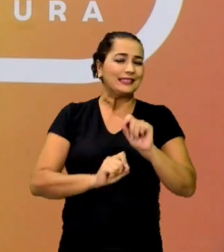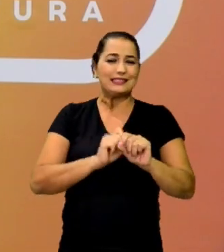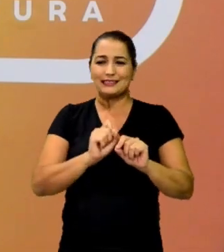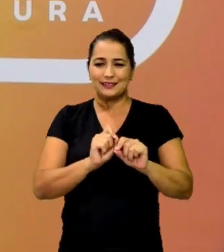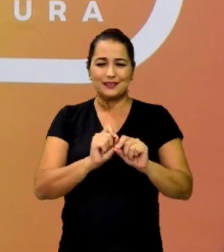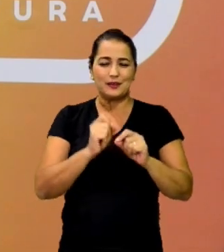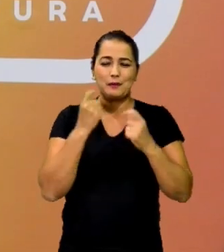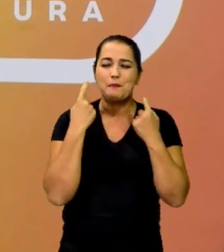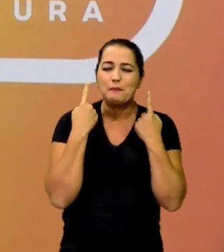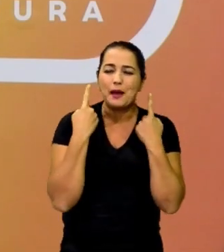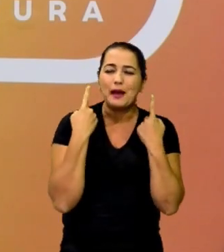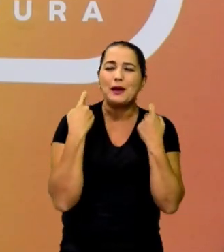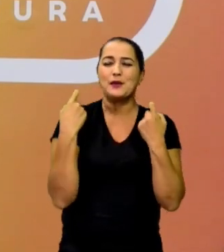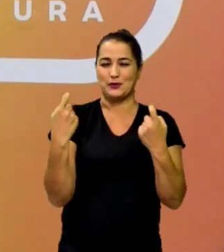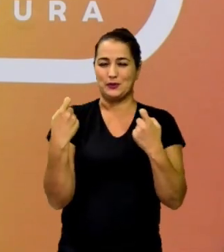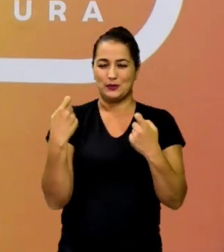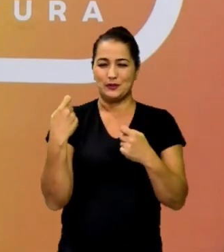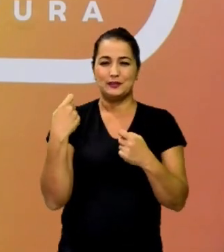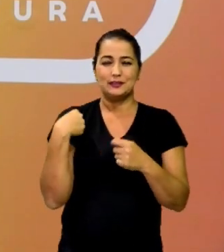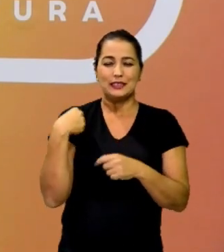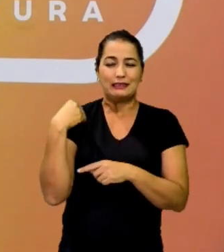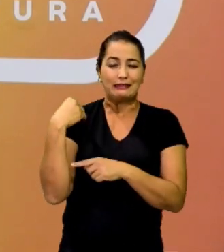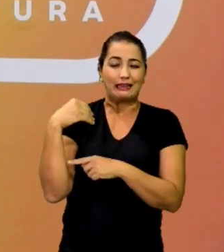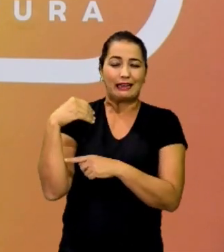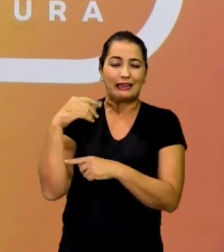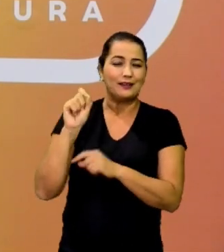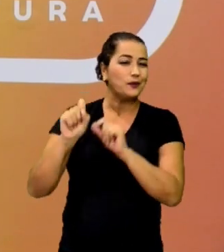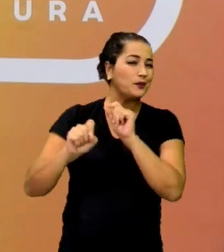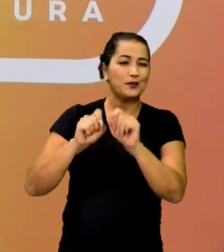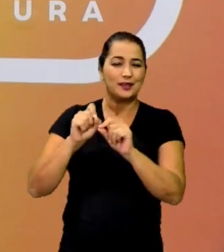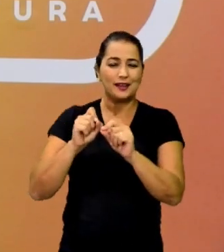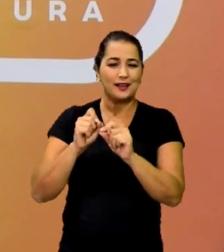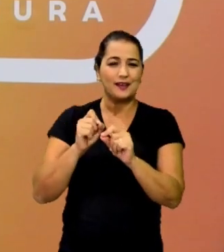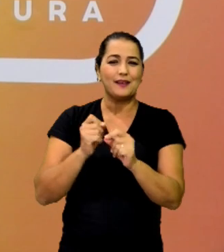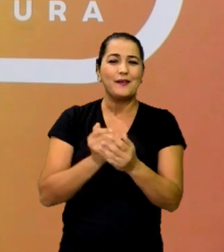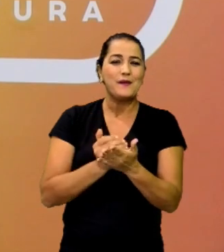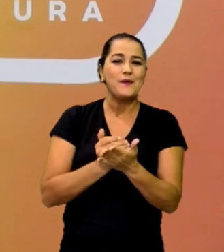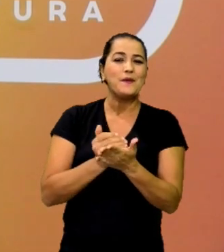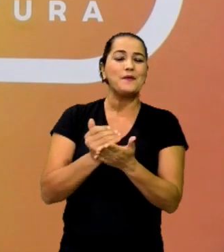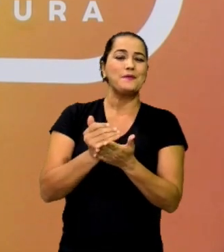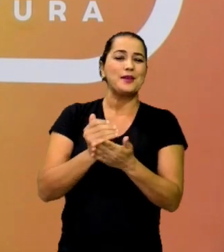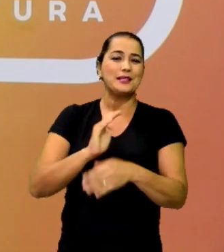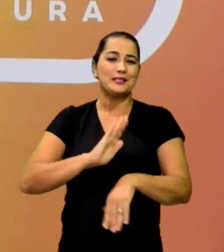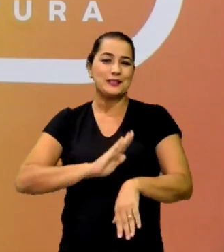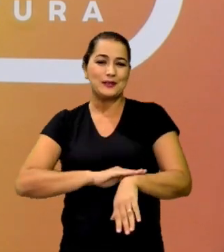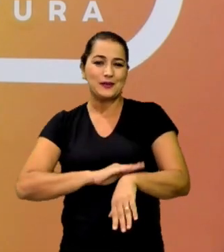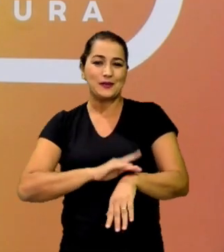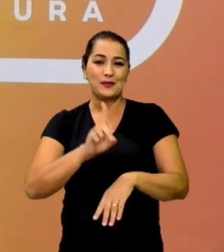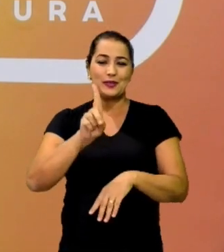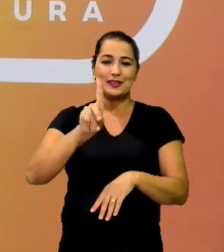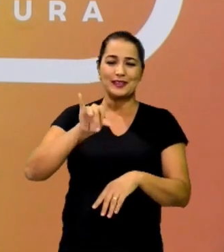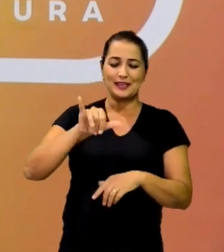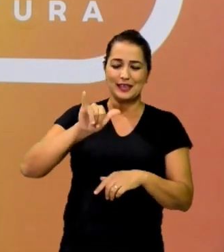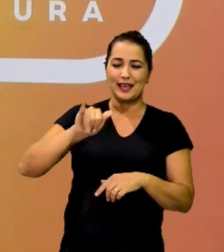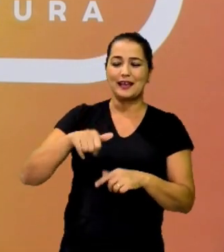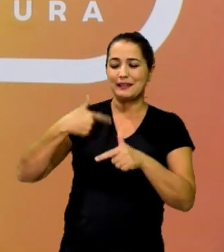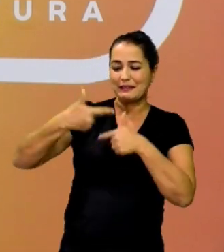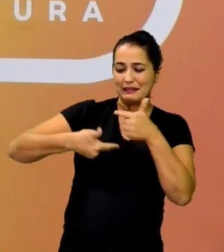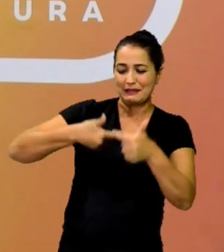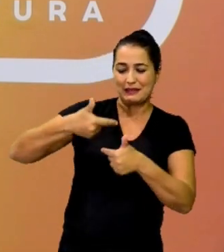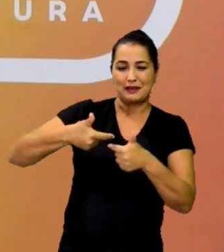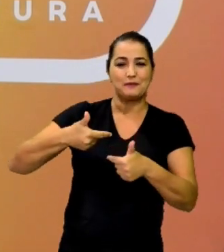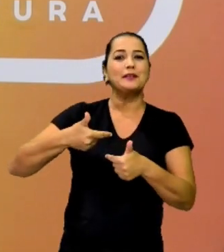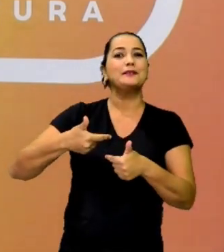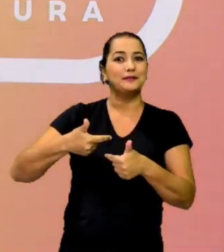despertador, avisando que se inicia mais uma jornada de trabalho e